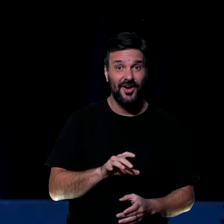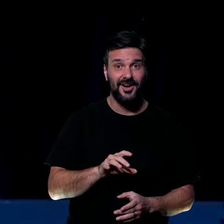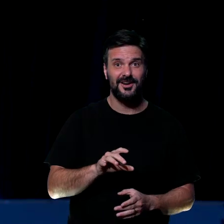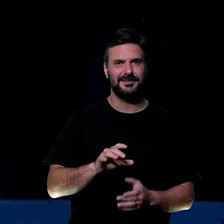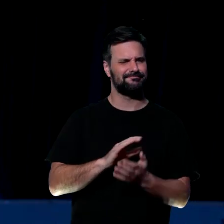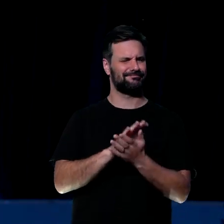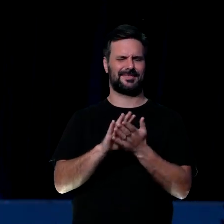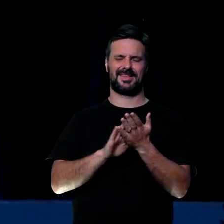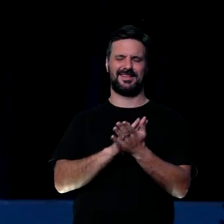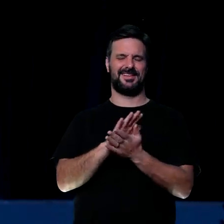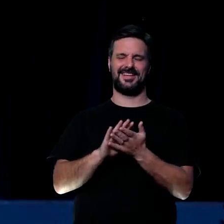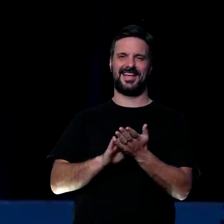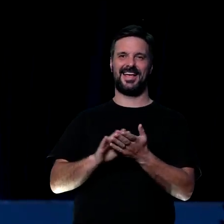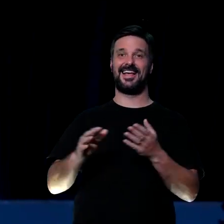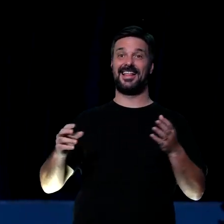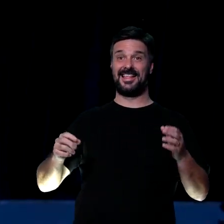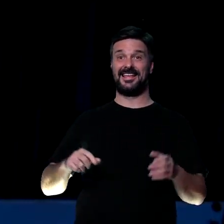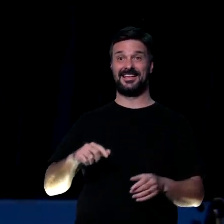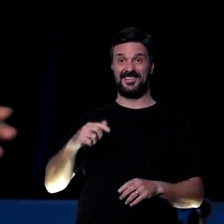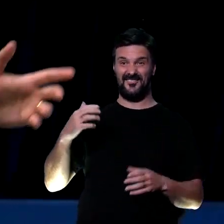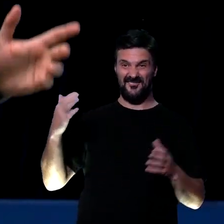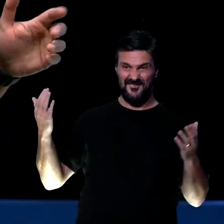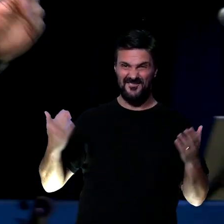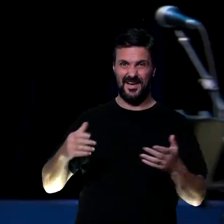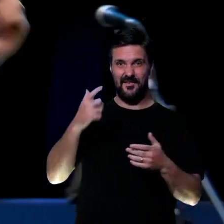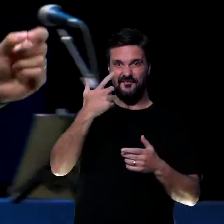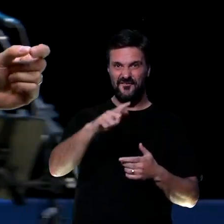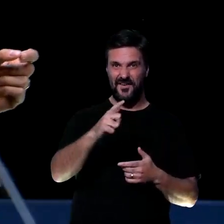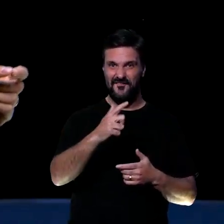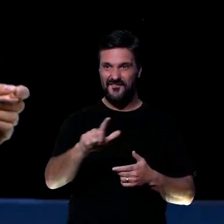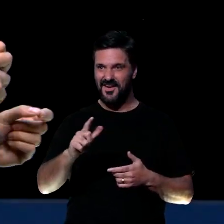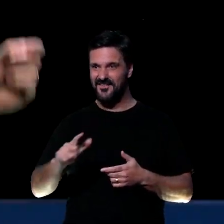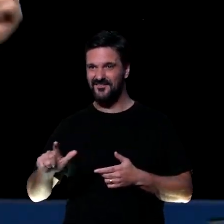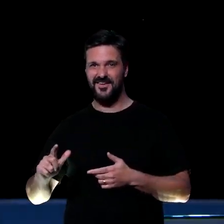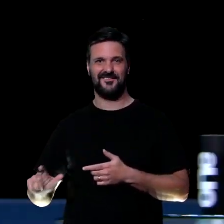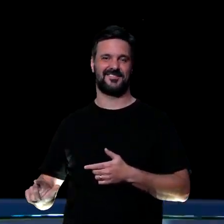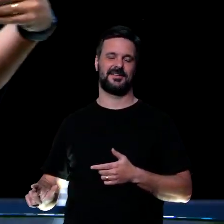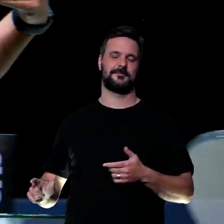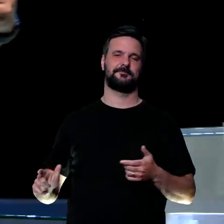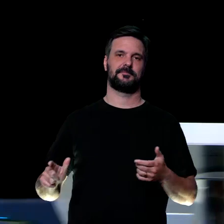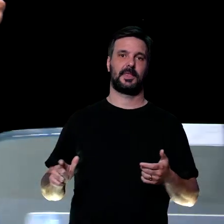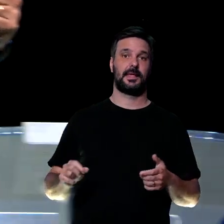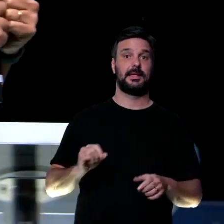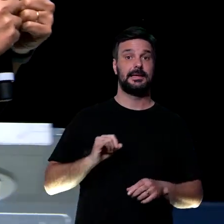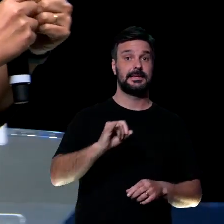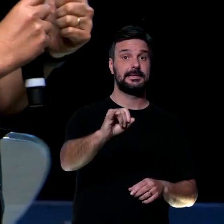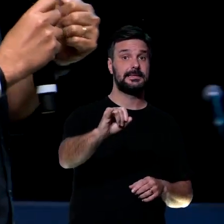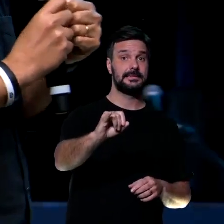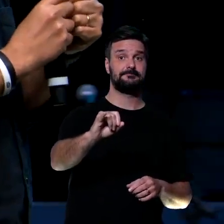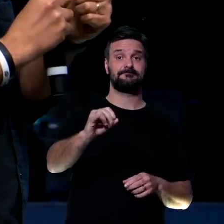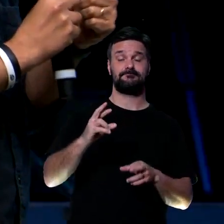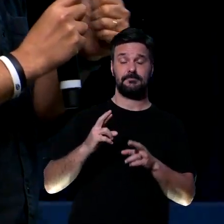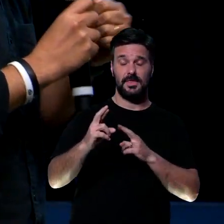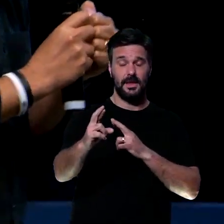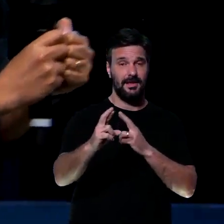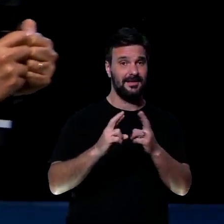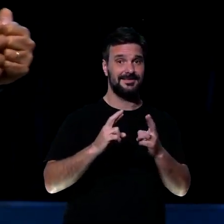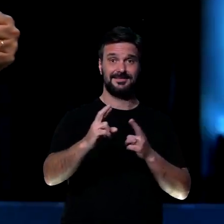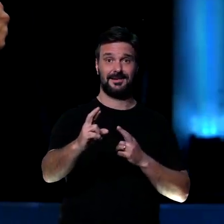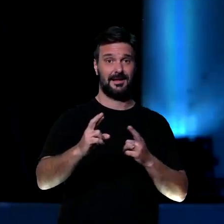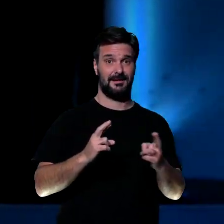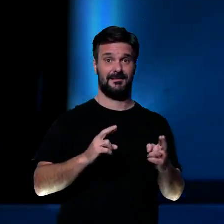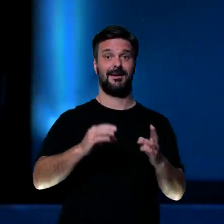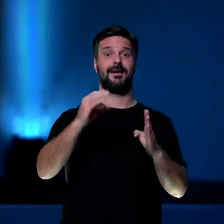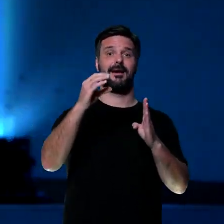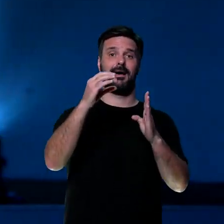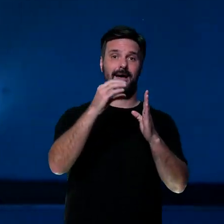Eu vou fazer mais umas cinco vezes para você interagir mais. Ou seja, se você ainda não tem isso, meu irmão, deixa eu te falar, você está perdendo.